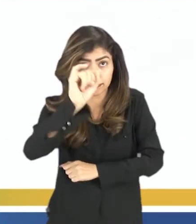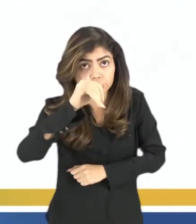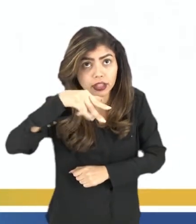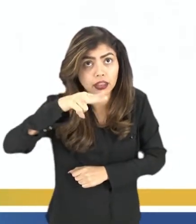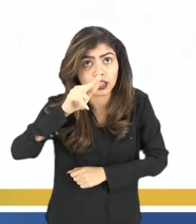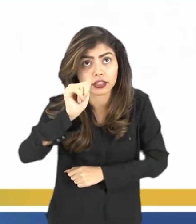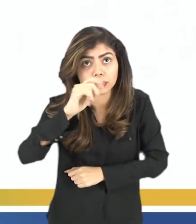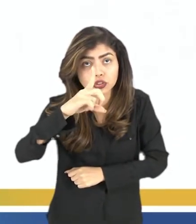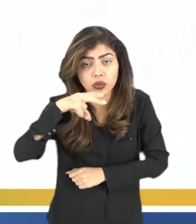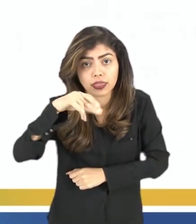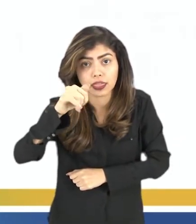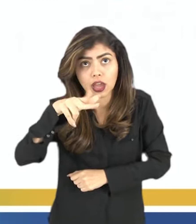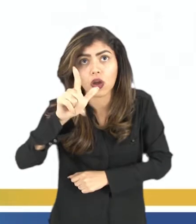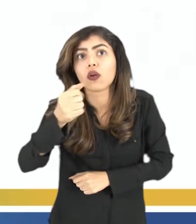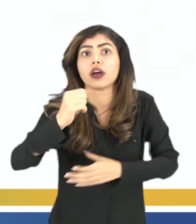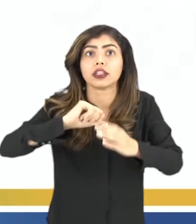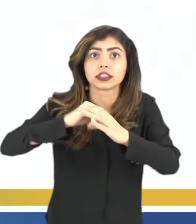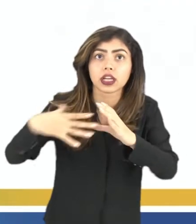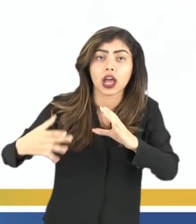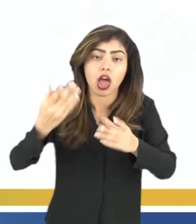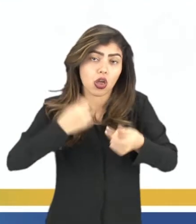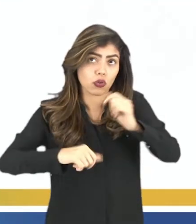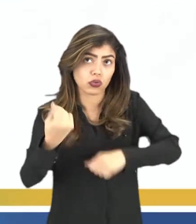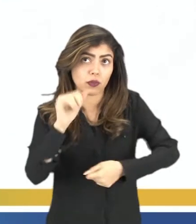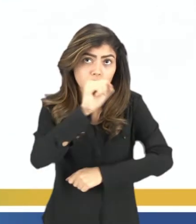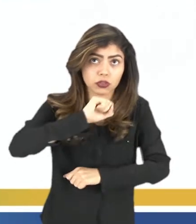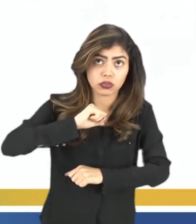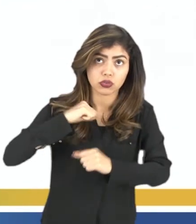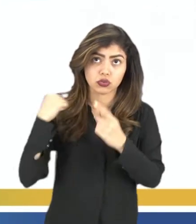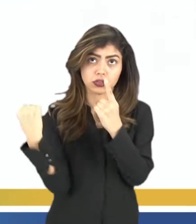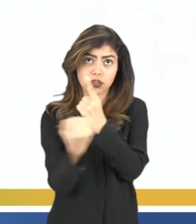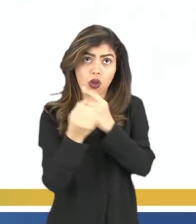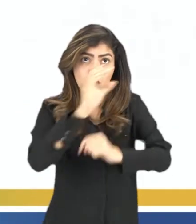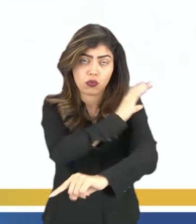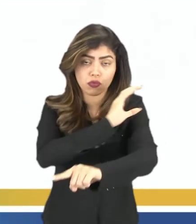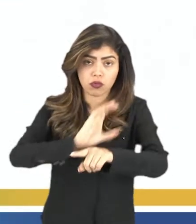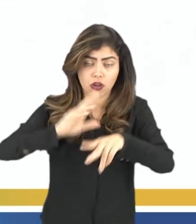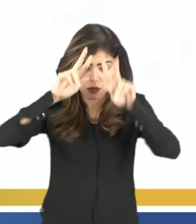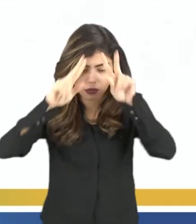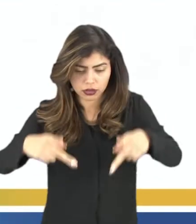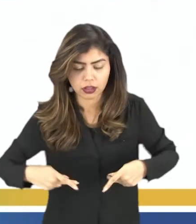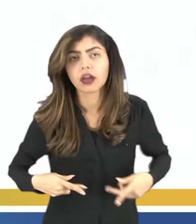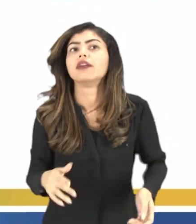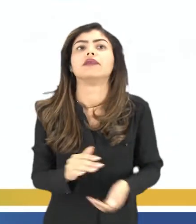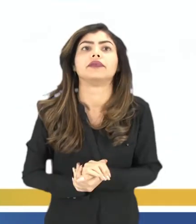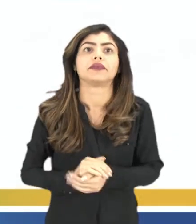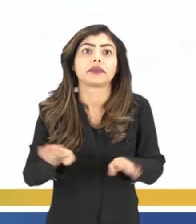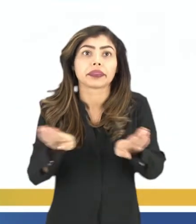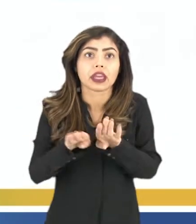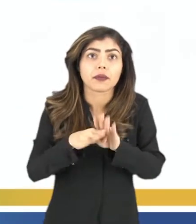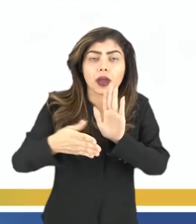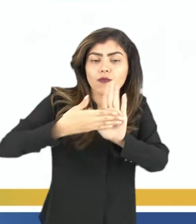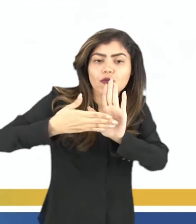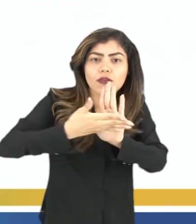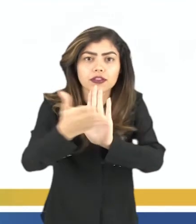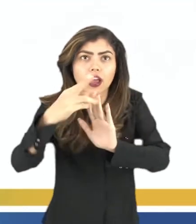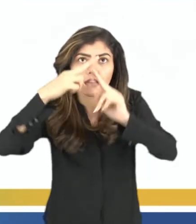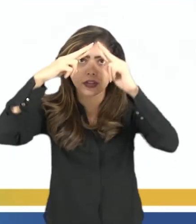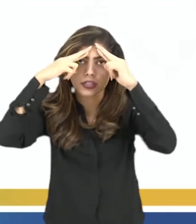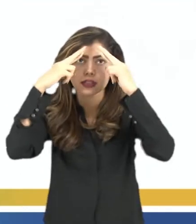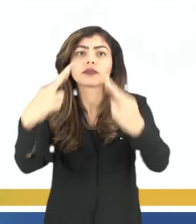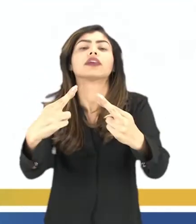internacionais de caráter econômico, social, cultural e humanitário e a promoção do direito ao